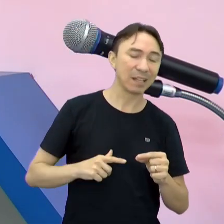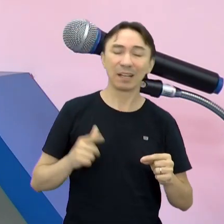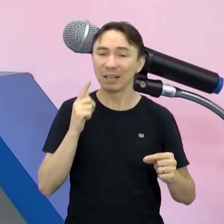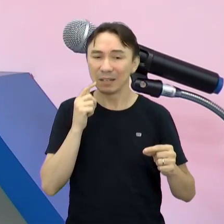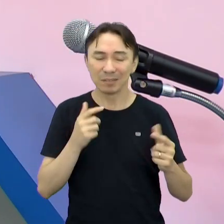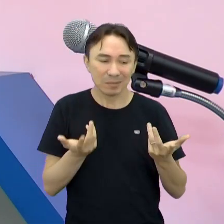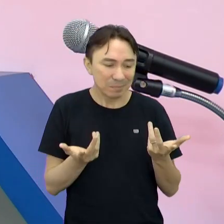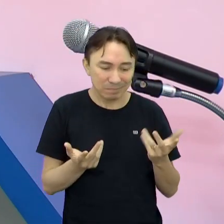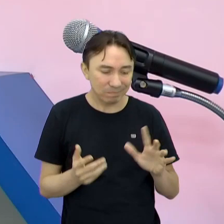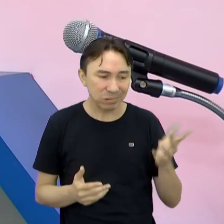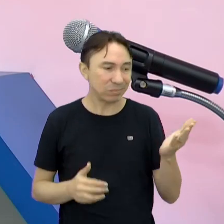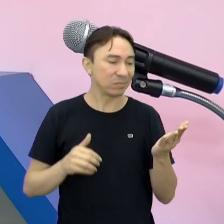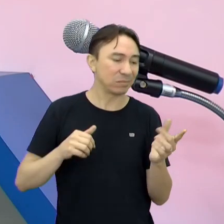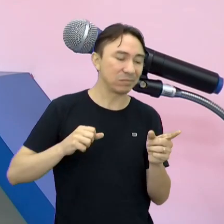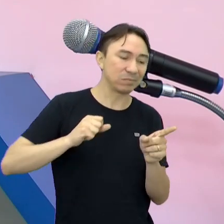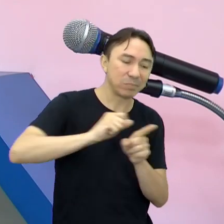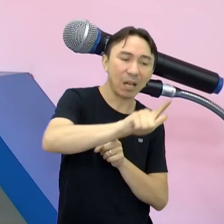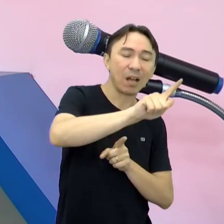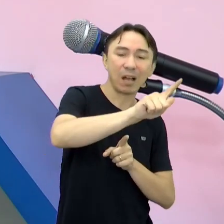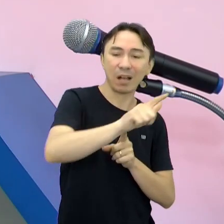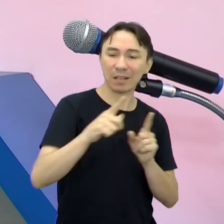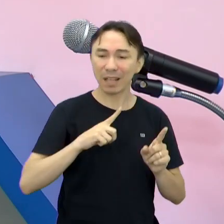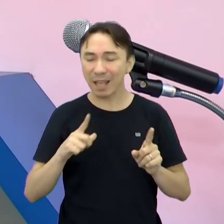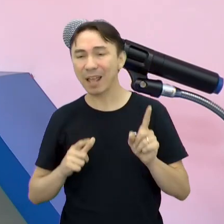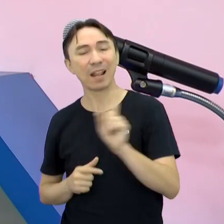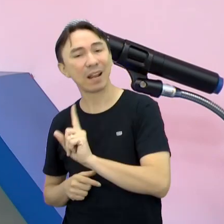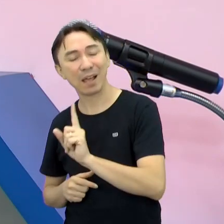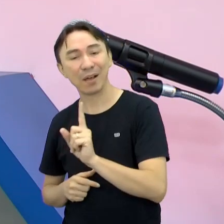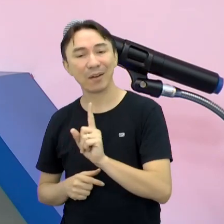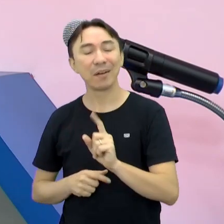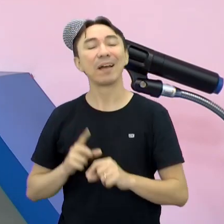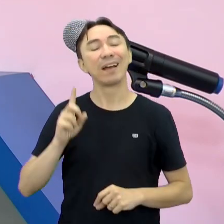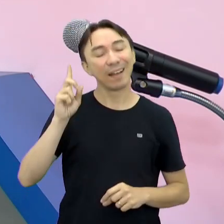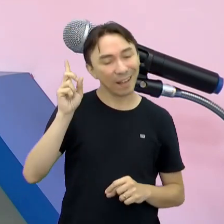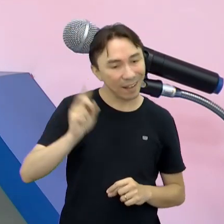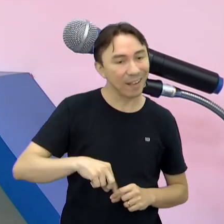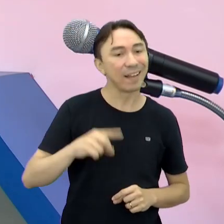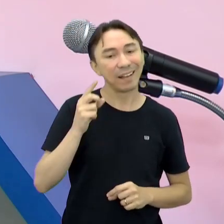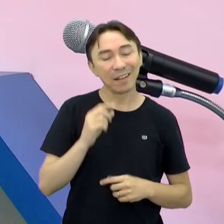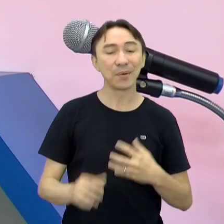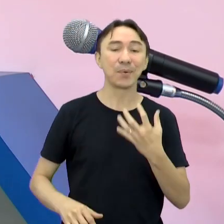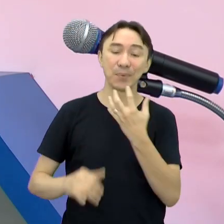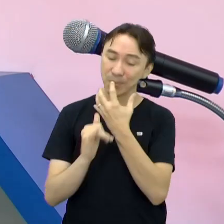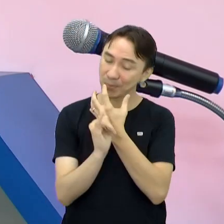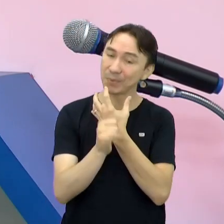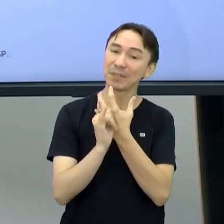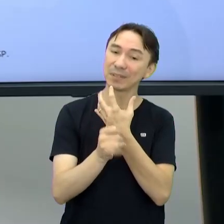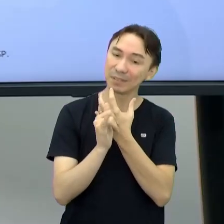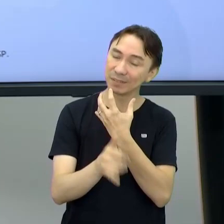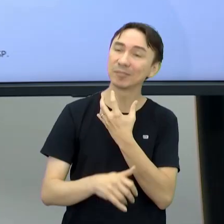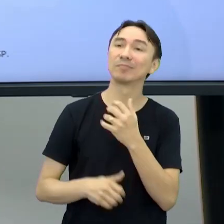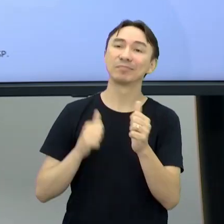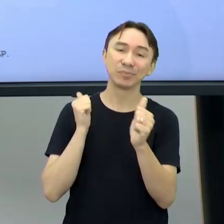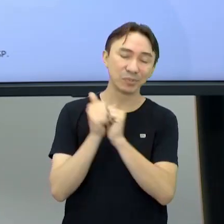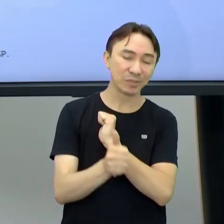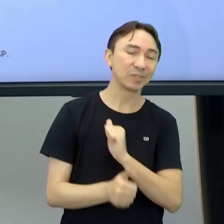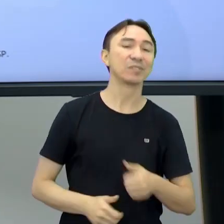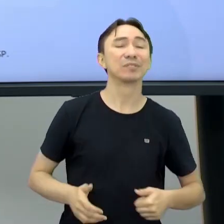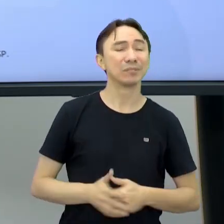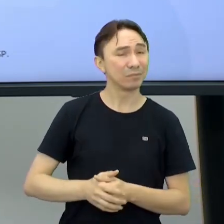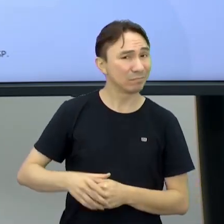cronista esportivo Que tem que ter um talento aí bem legal Pra poder fazer Porque faz espaço todo dia, né? É isso E aí